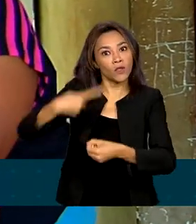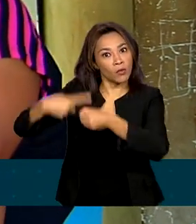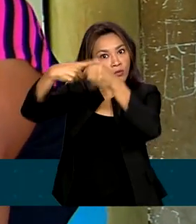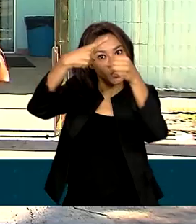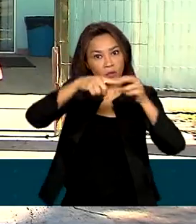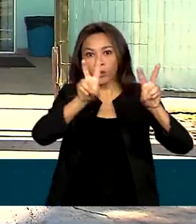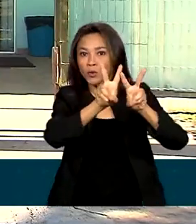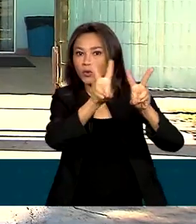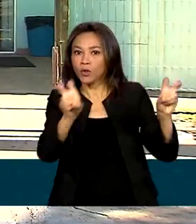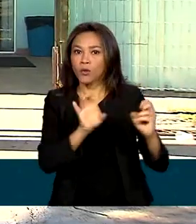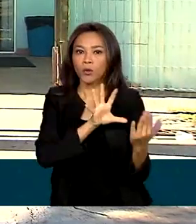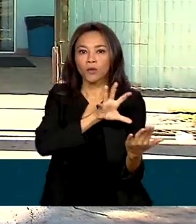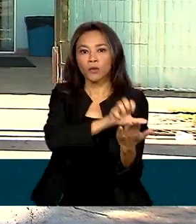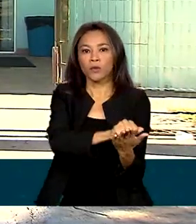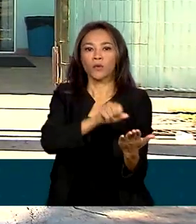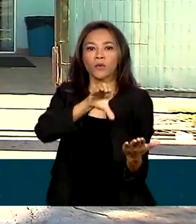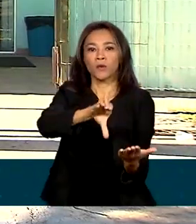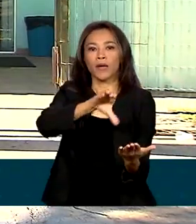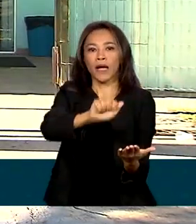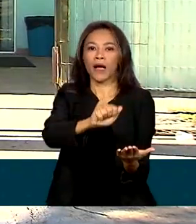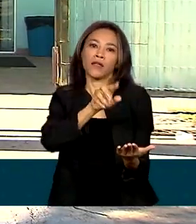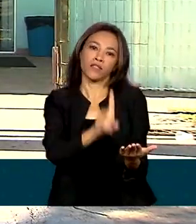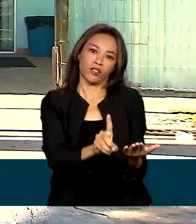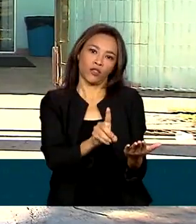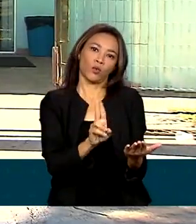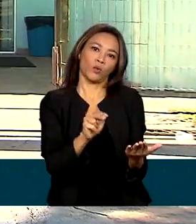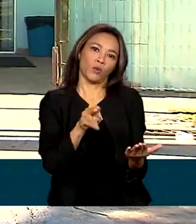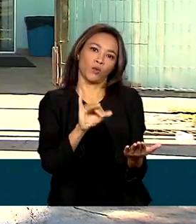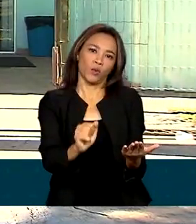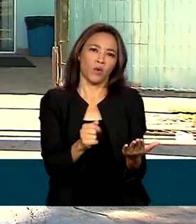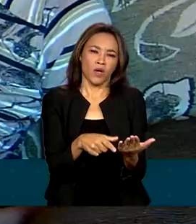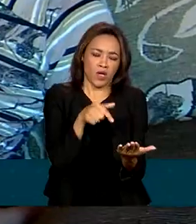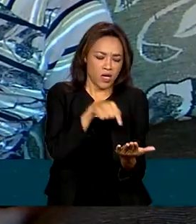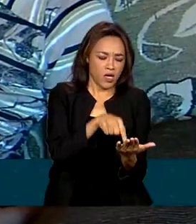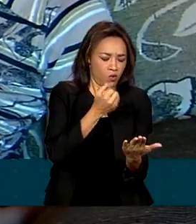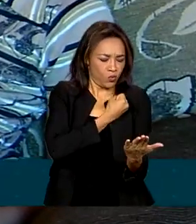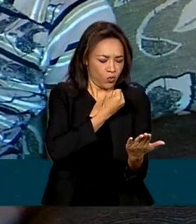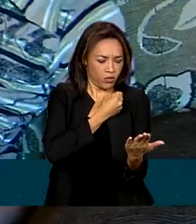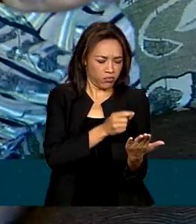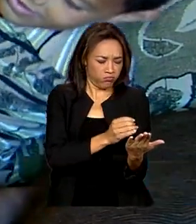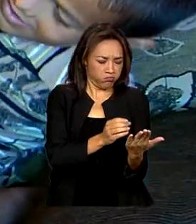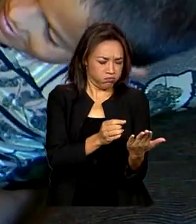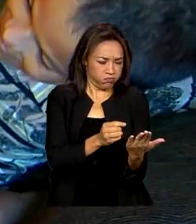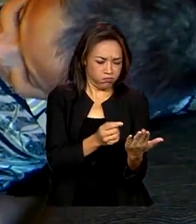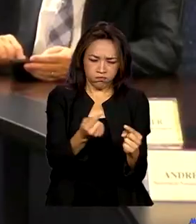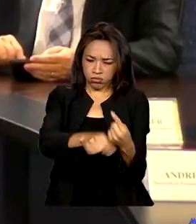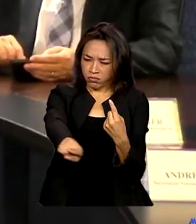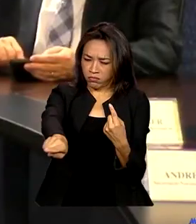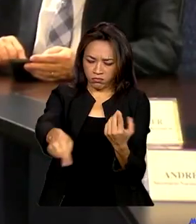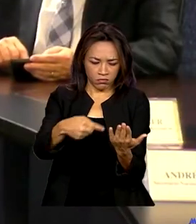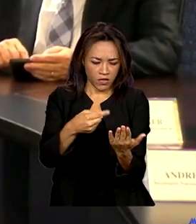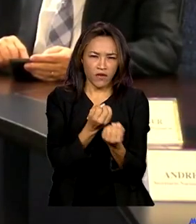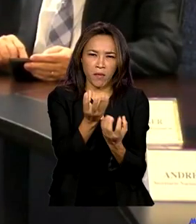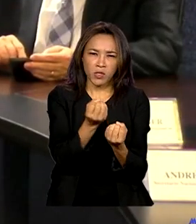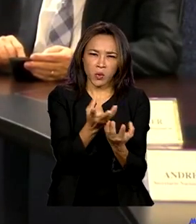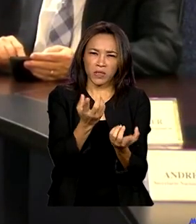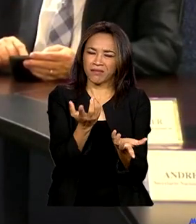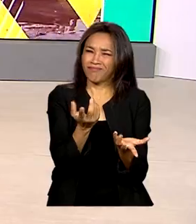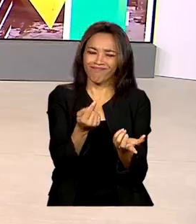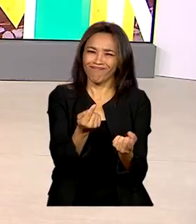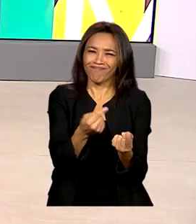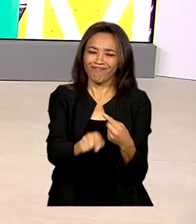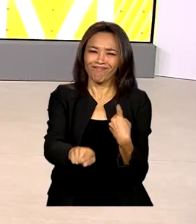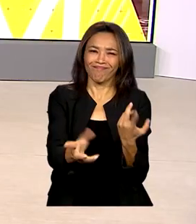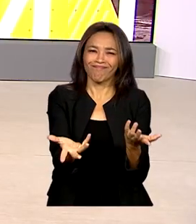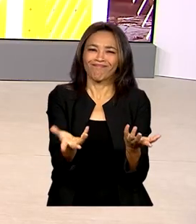Cadastro Único, e também um aumento do número de cadastros com divergência de renda e desatualizados.